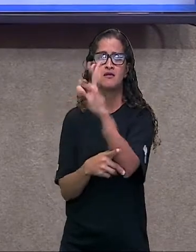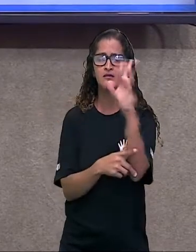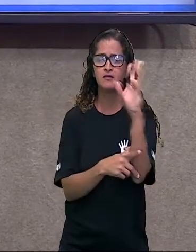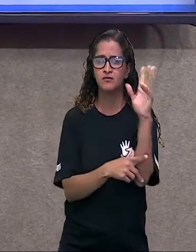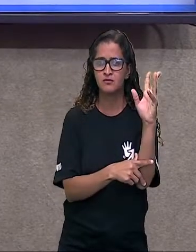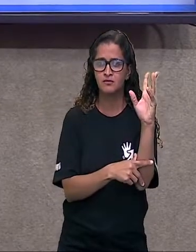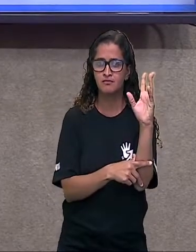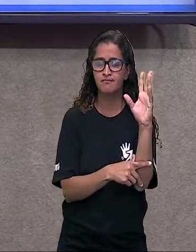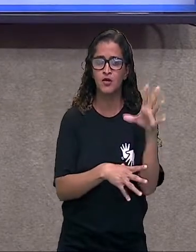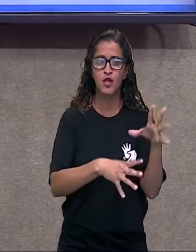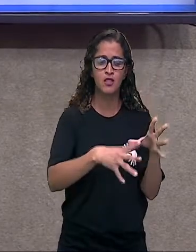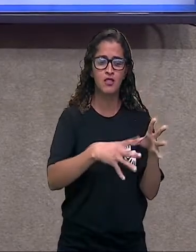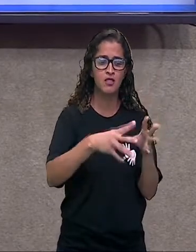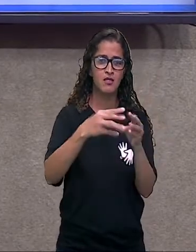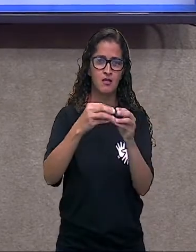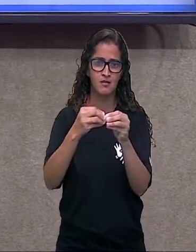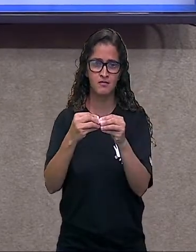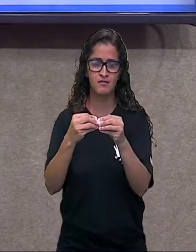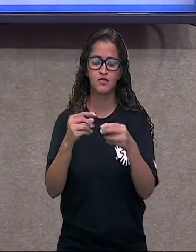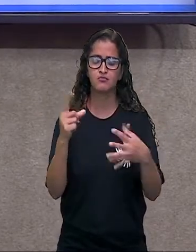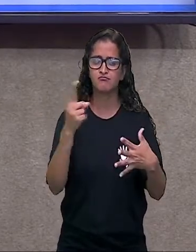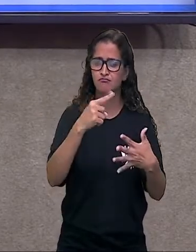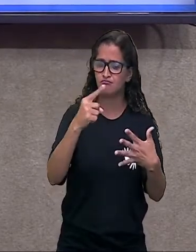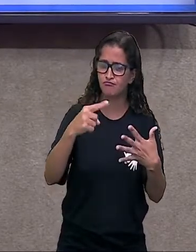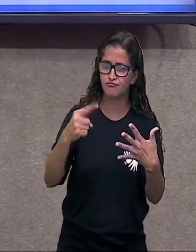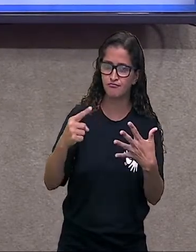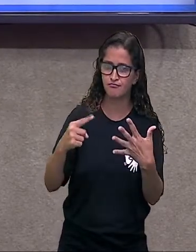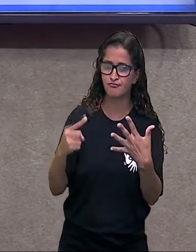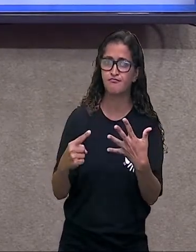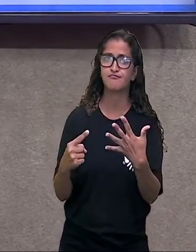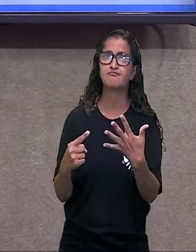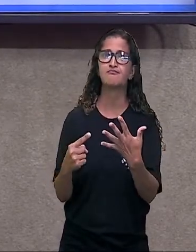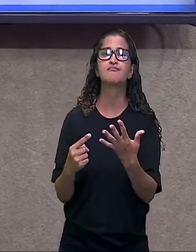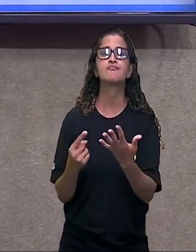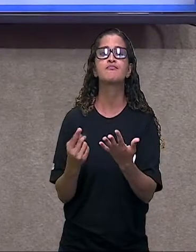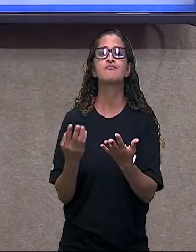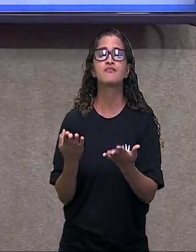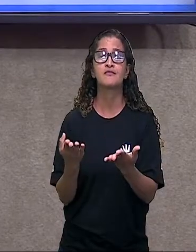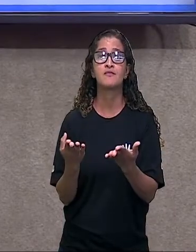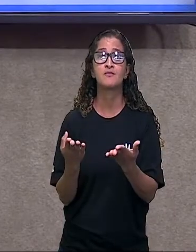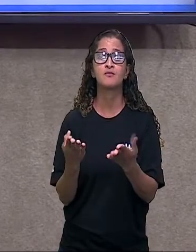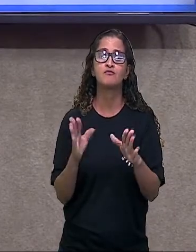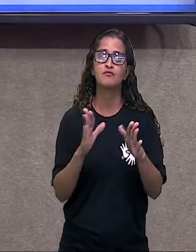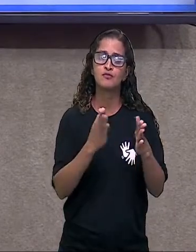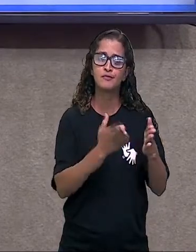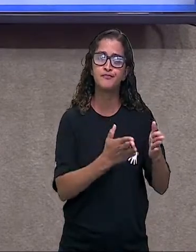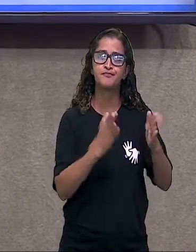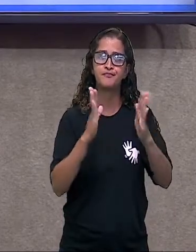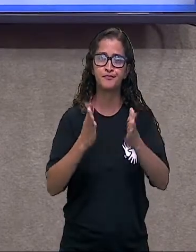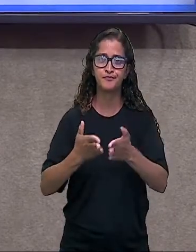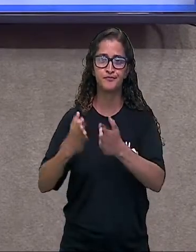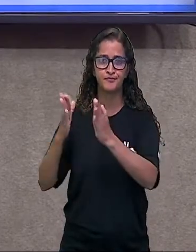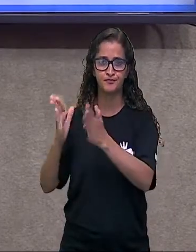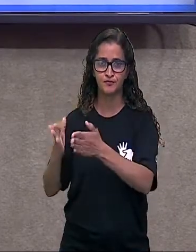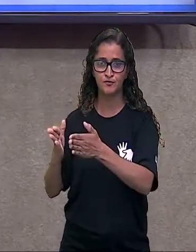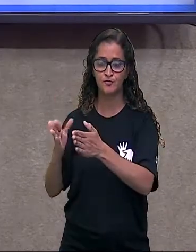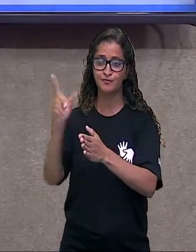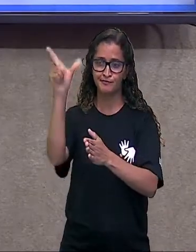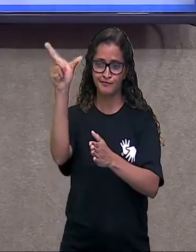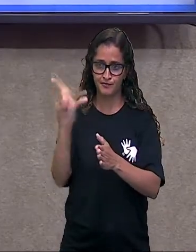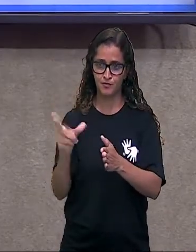componentes e esses componentes, eles são divididos entre seres